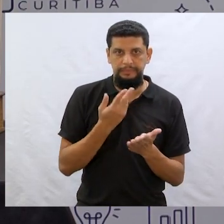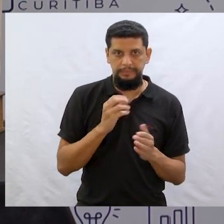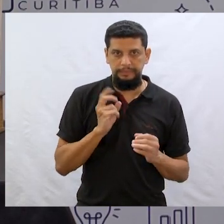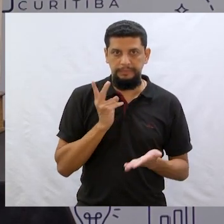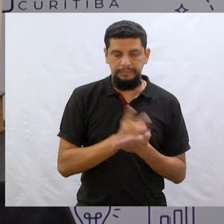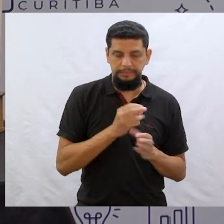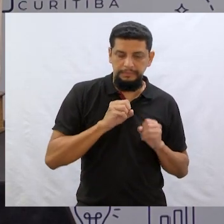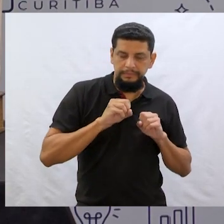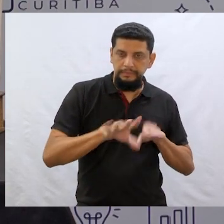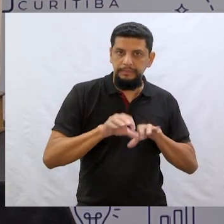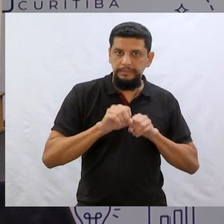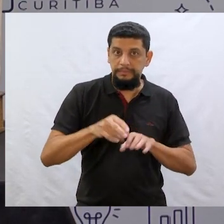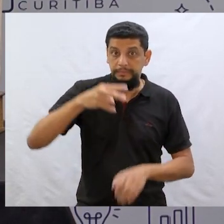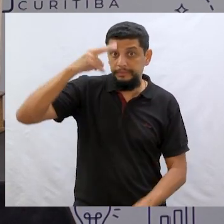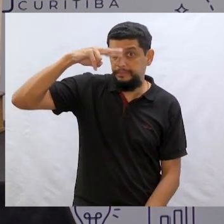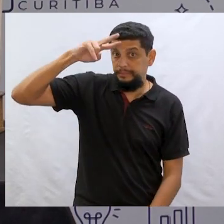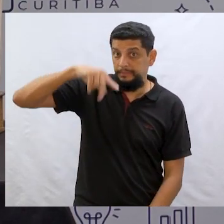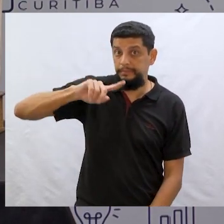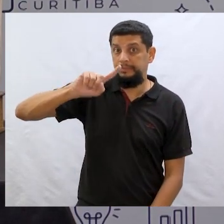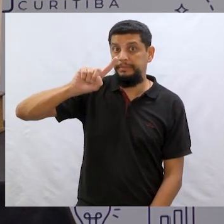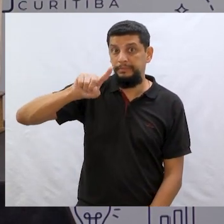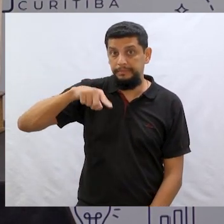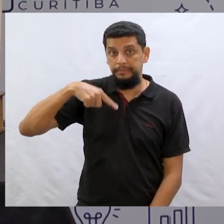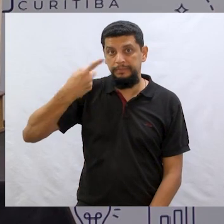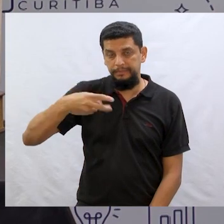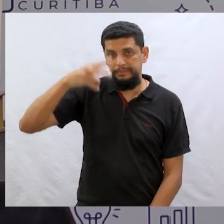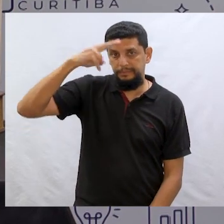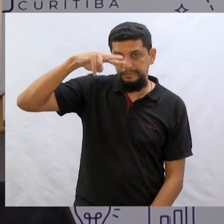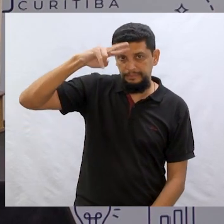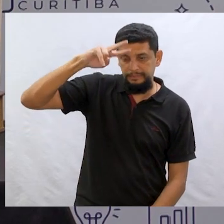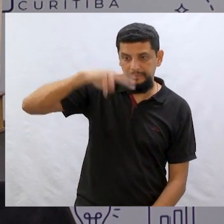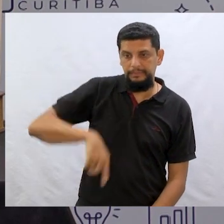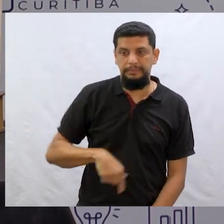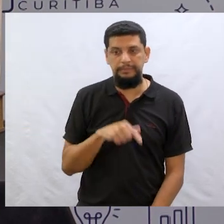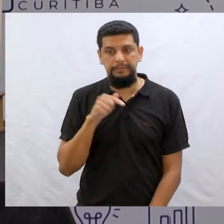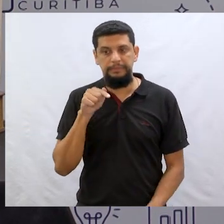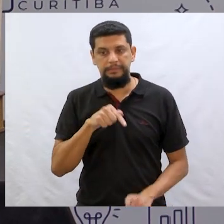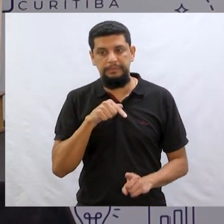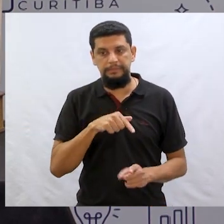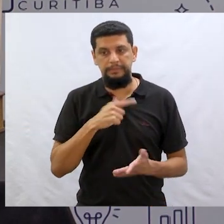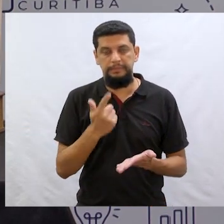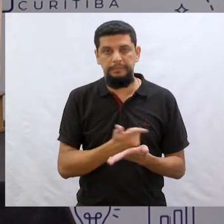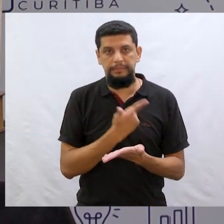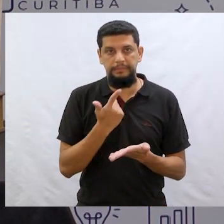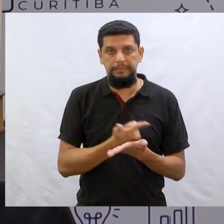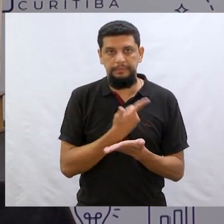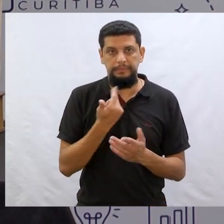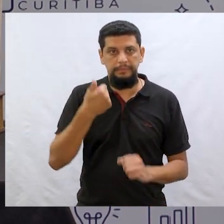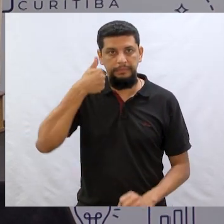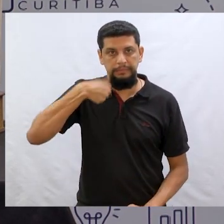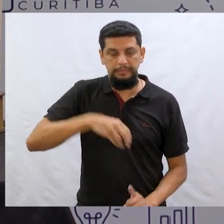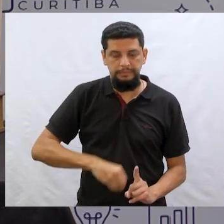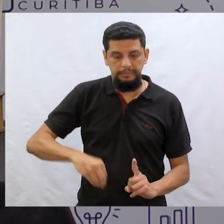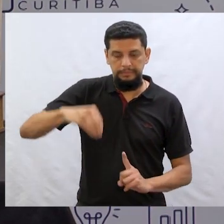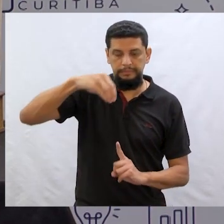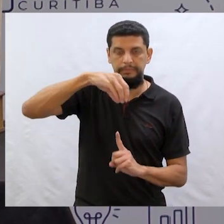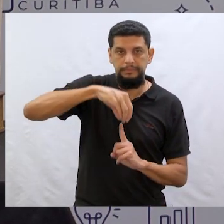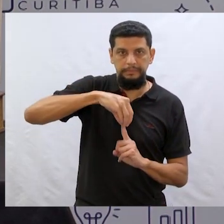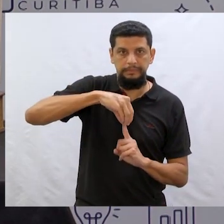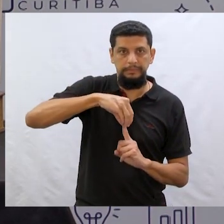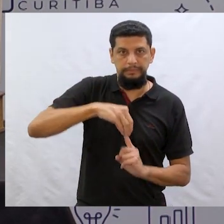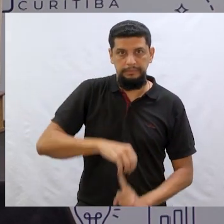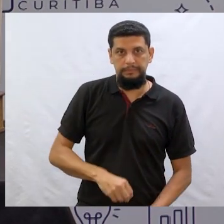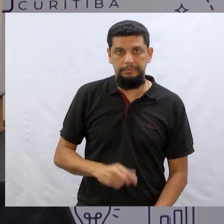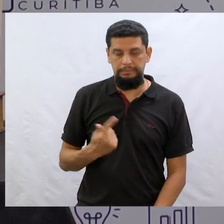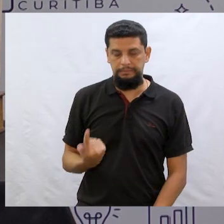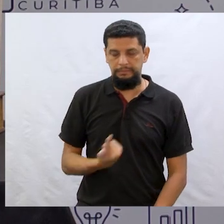descobre muitas histórias, não é mesmo? Outra história que ela comentou também é esta aqui, A Princesa e o Gigante.